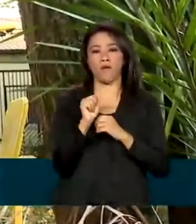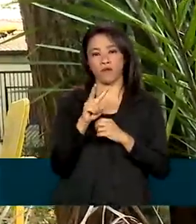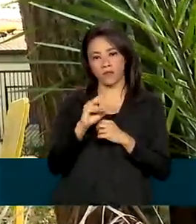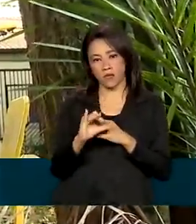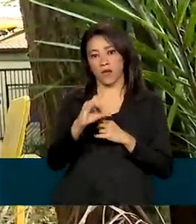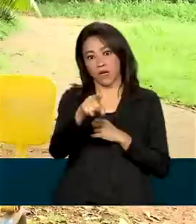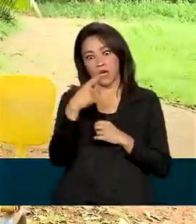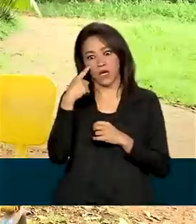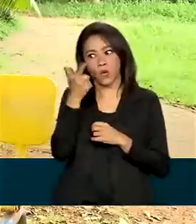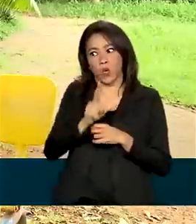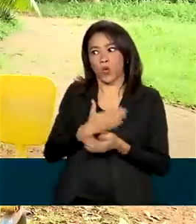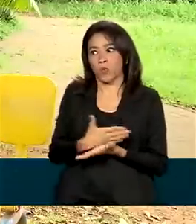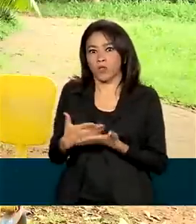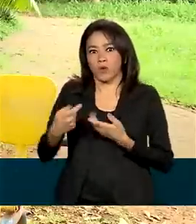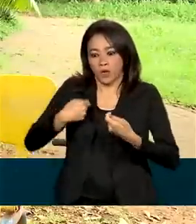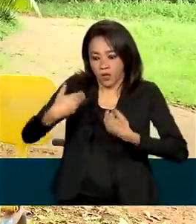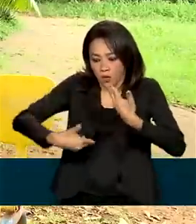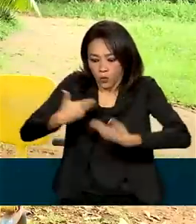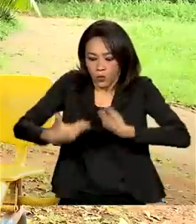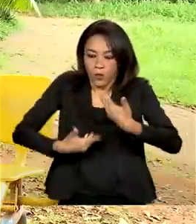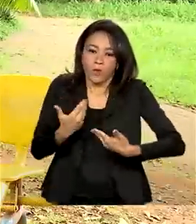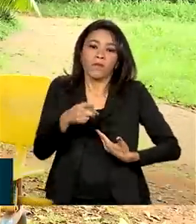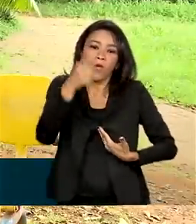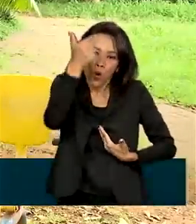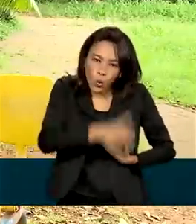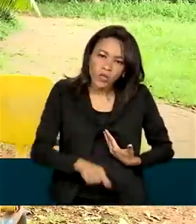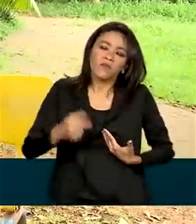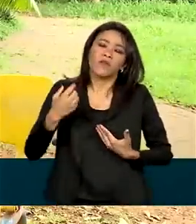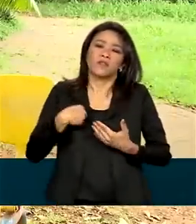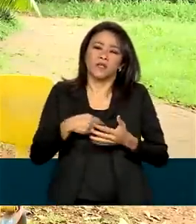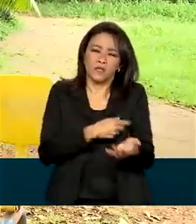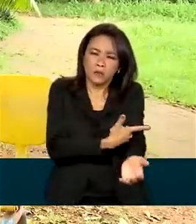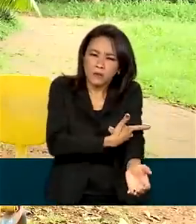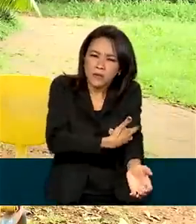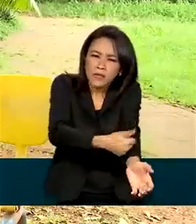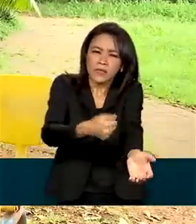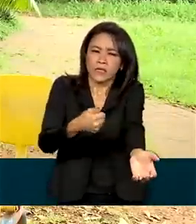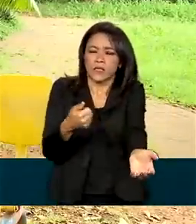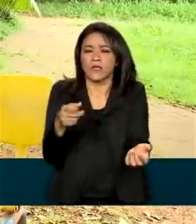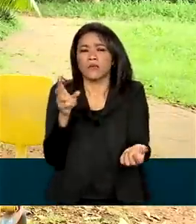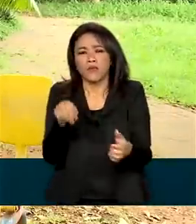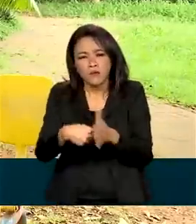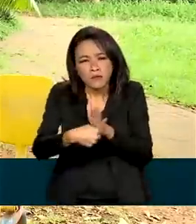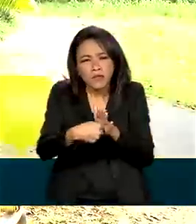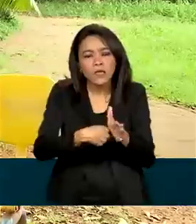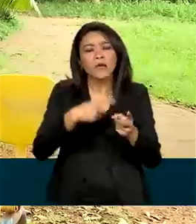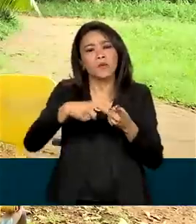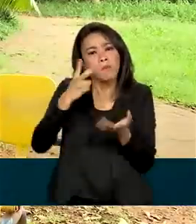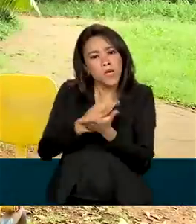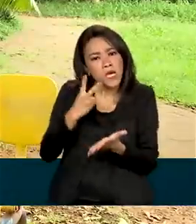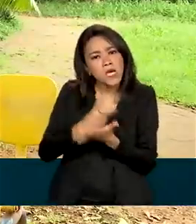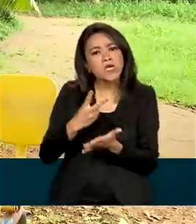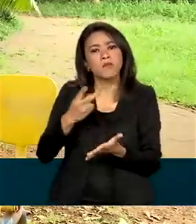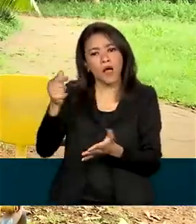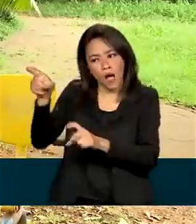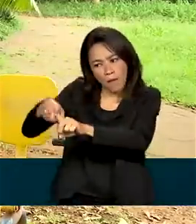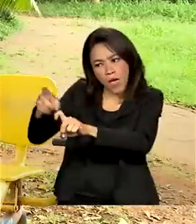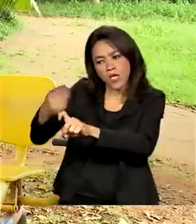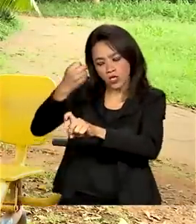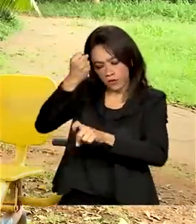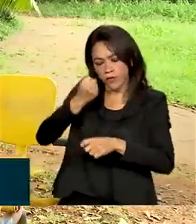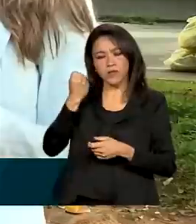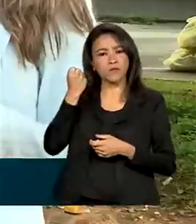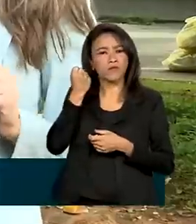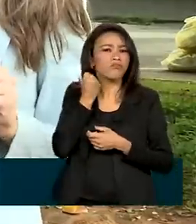monitorar o caso. Eu fiz um ultrassom novo, exames de sangue, e mesmo a médica que fez o ultrassom, está excelente, show de bola, está